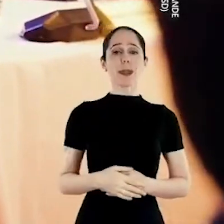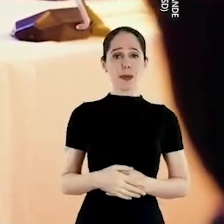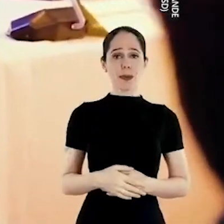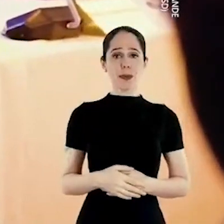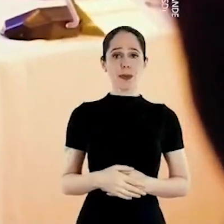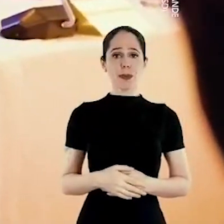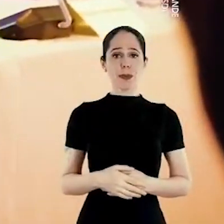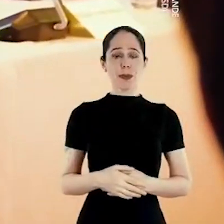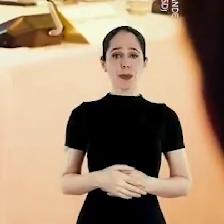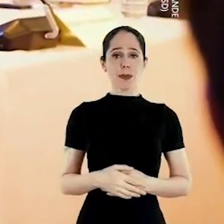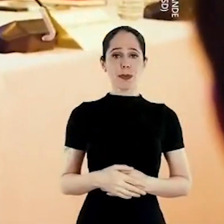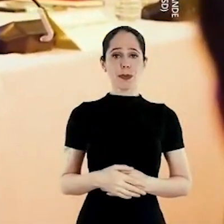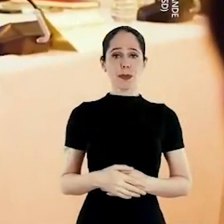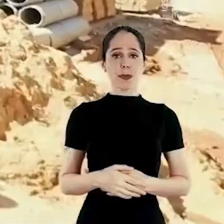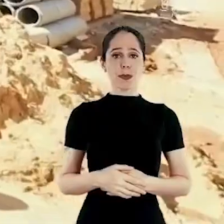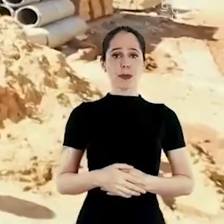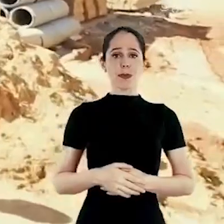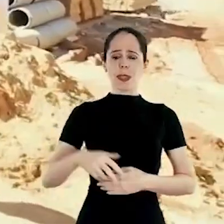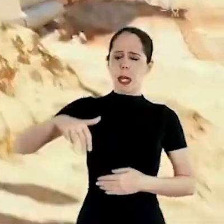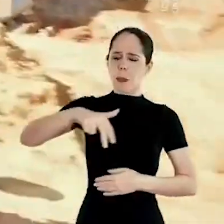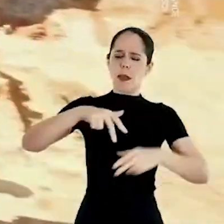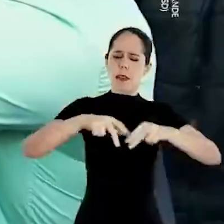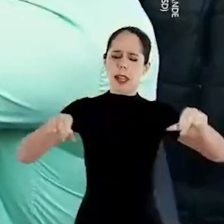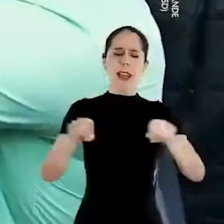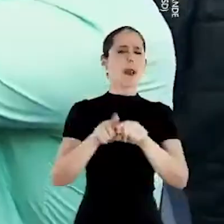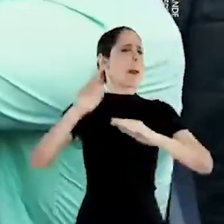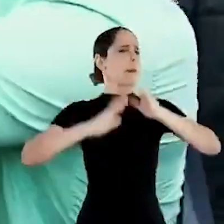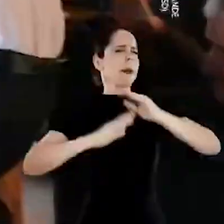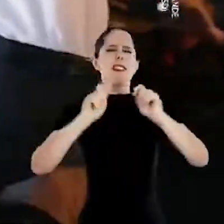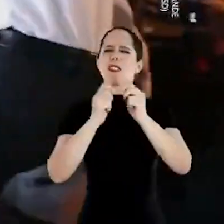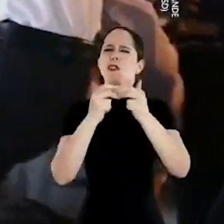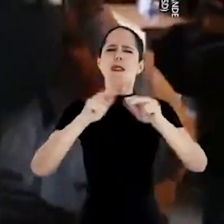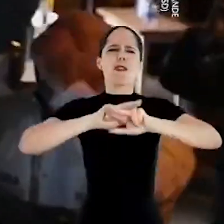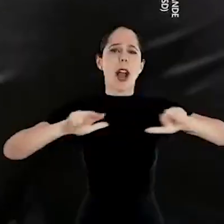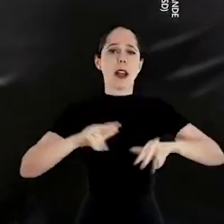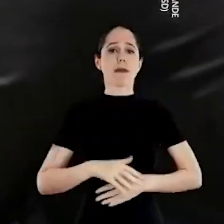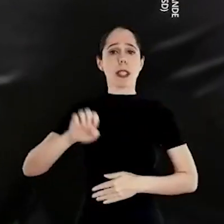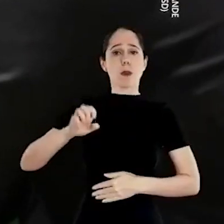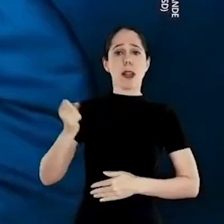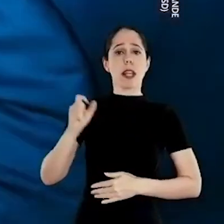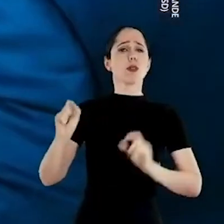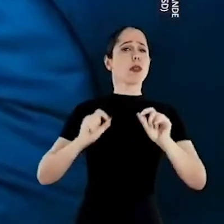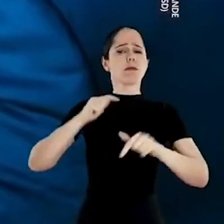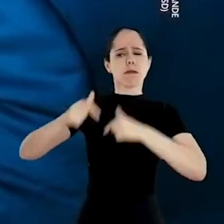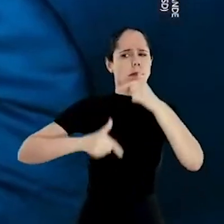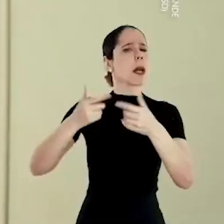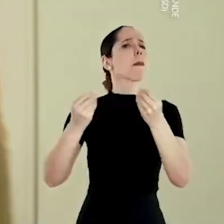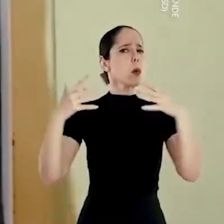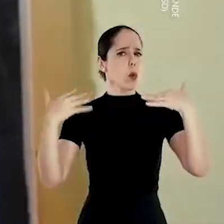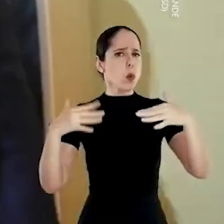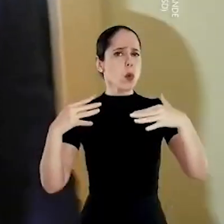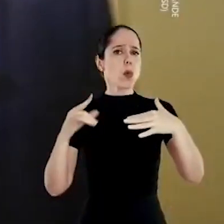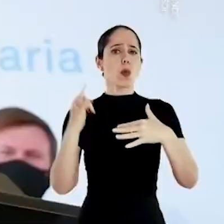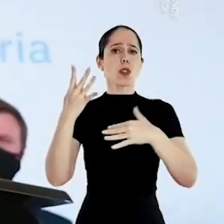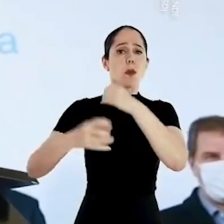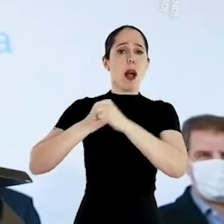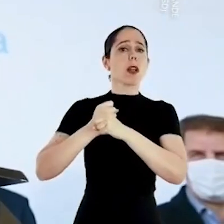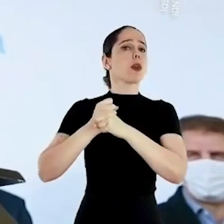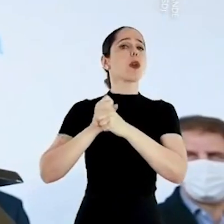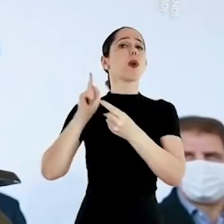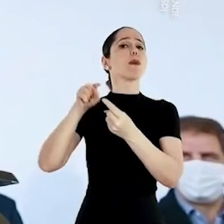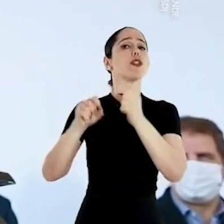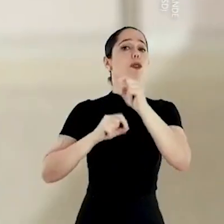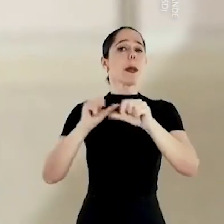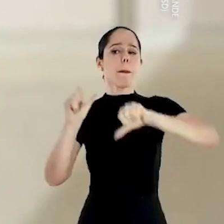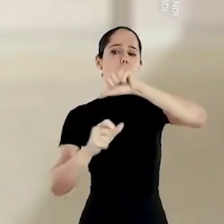com o pé na lama e com a mão na massa. Eduardo trabalhou muito nos últimos quatro anos